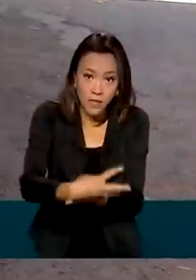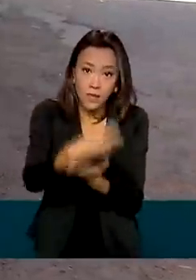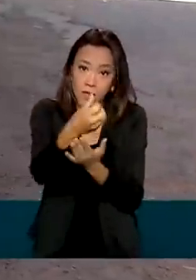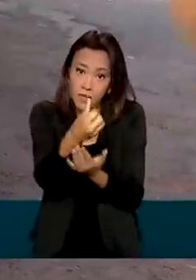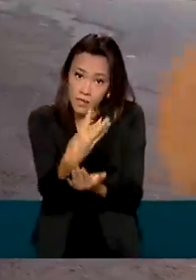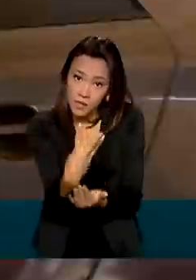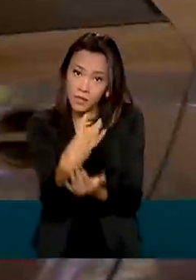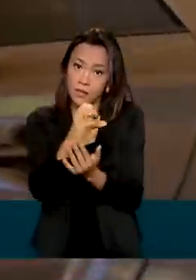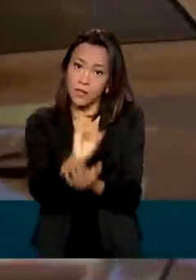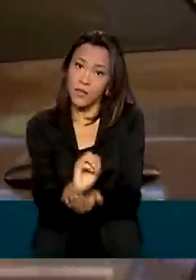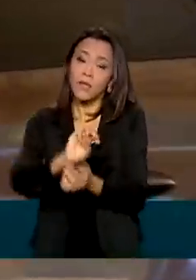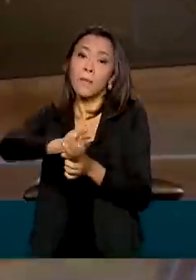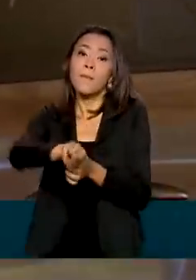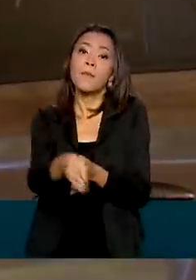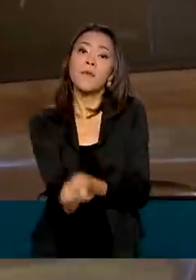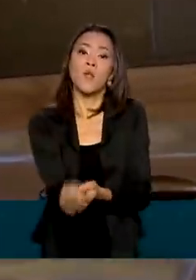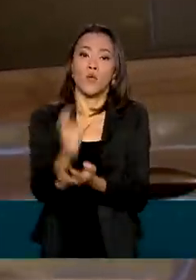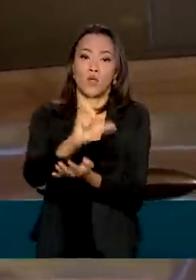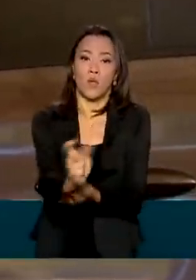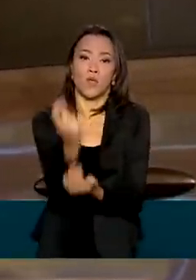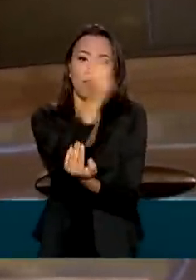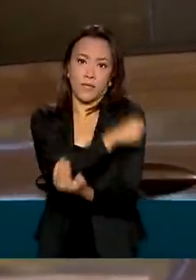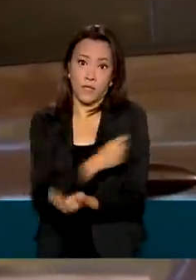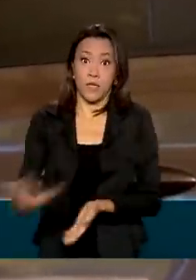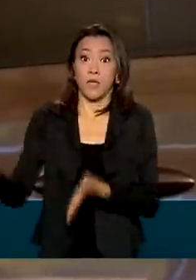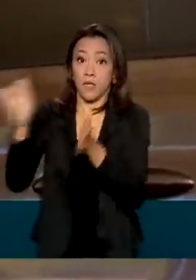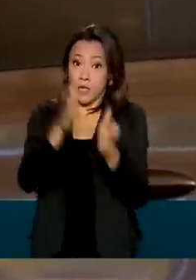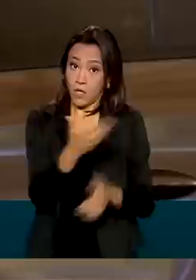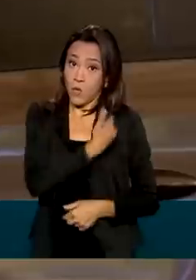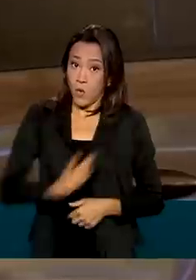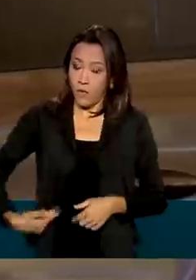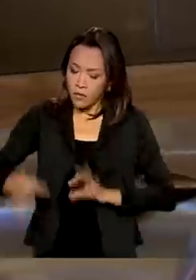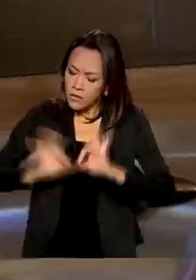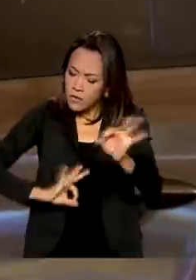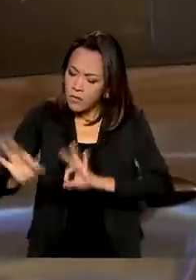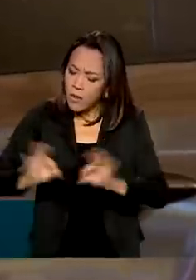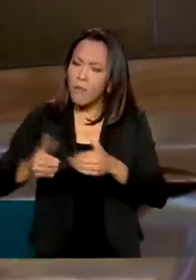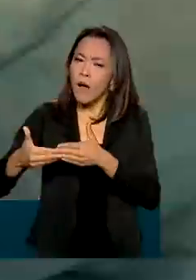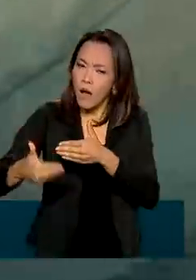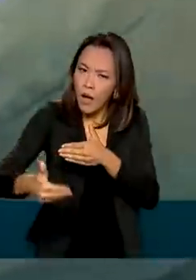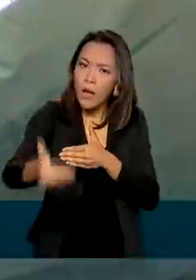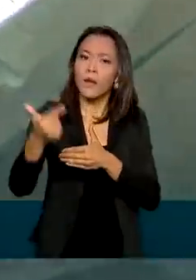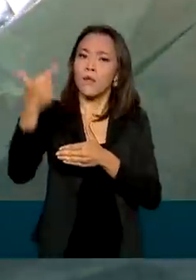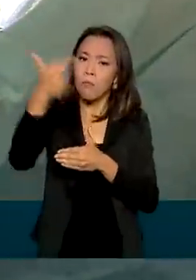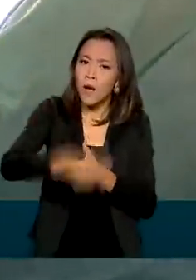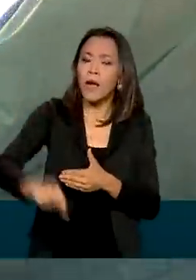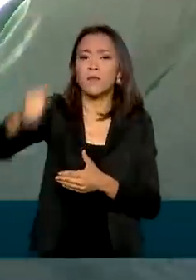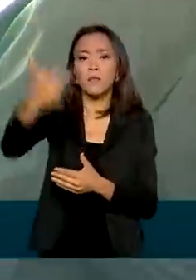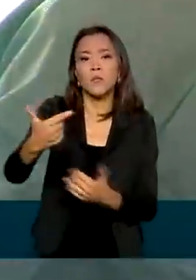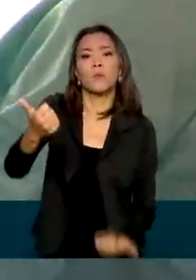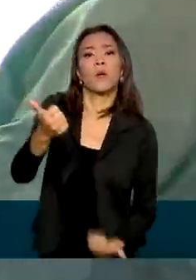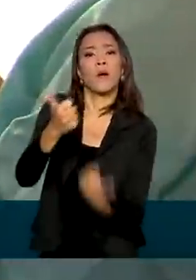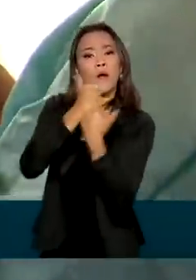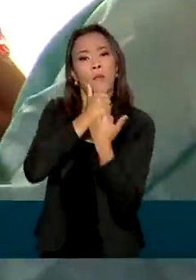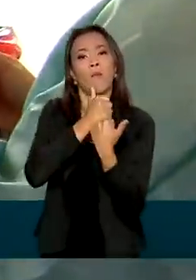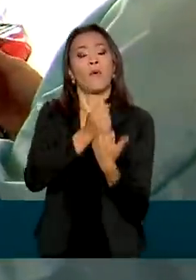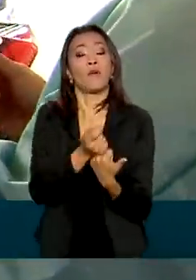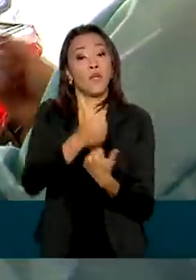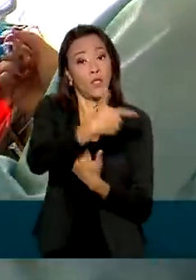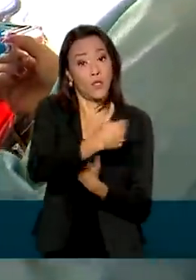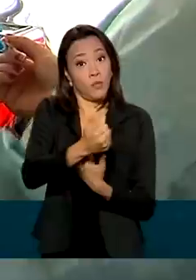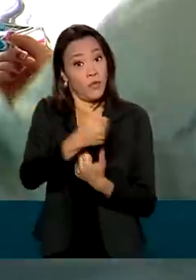de vacinas e o governo se prepara para a possibilidade de fazer um reforço na vacinação em 2022,